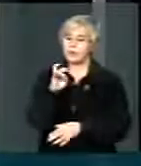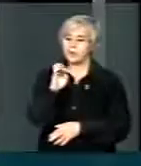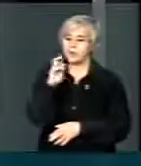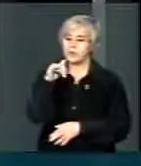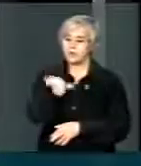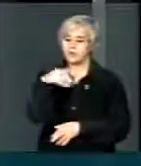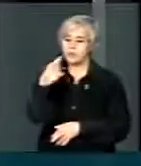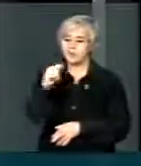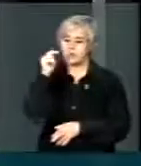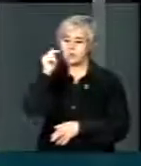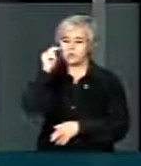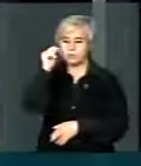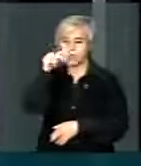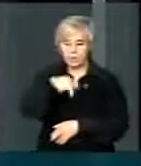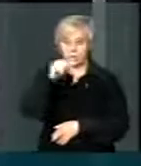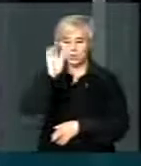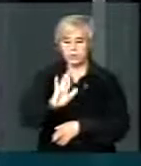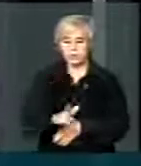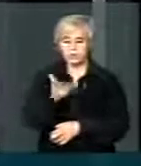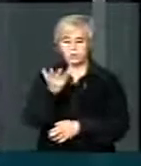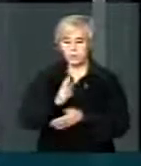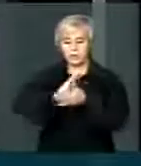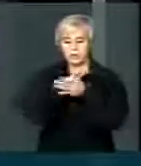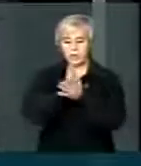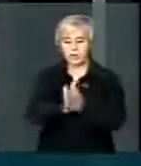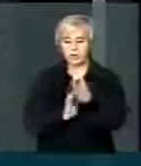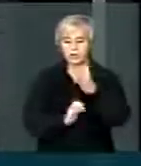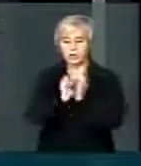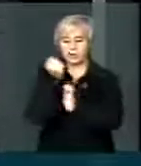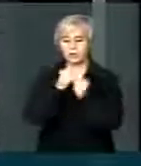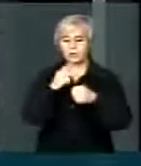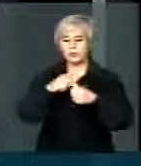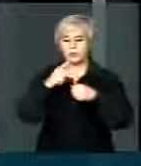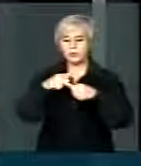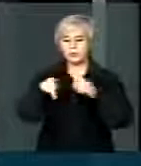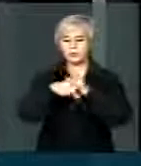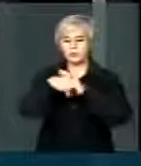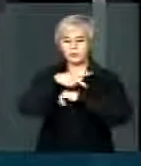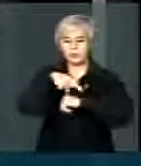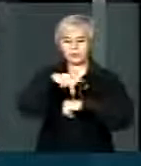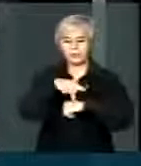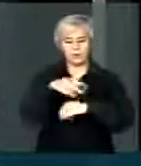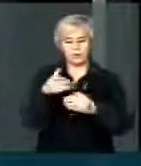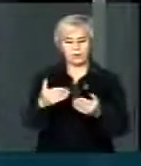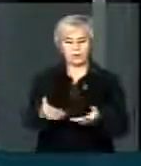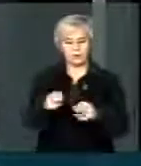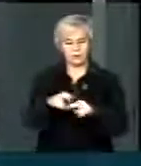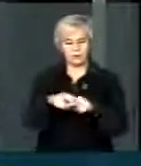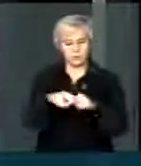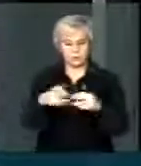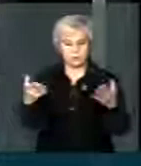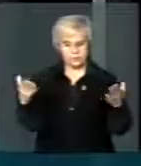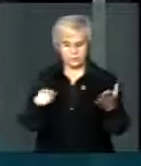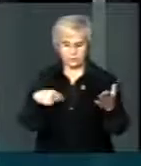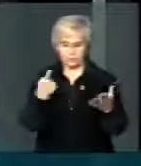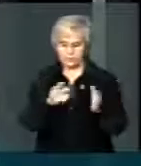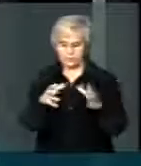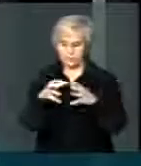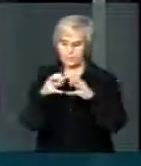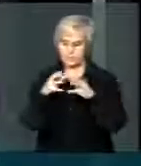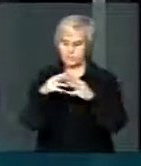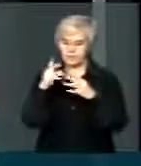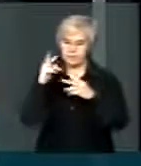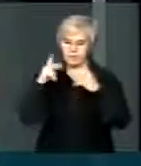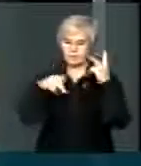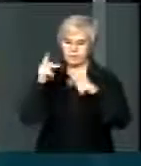que quer desnacionalizar a indústria de petróleo no nosso país. Por isso, senhor presidente, nós, da Frente Parlamentar em